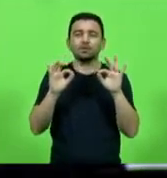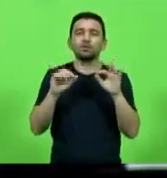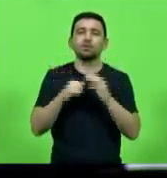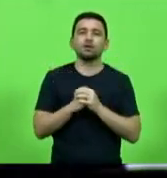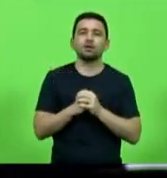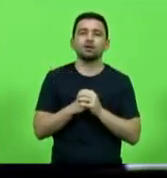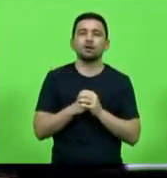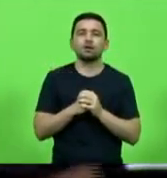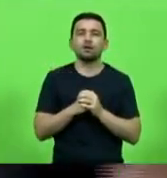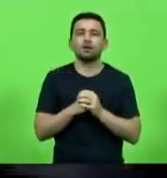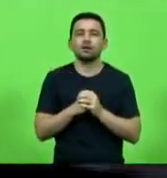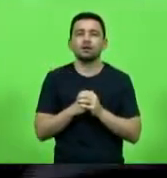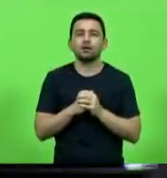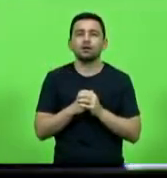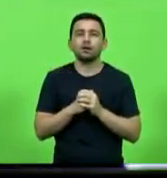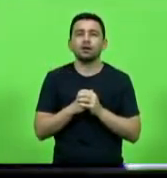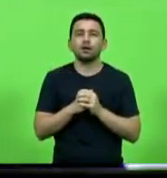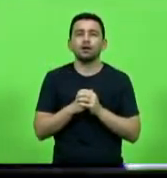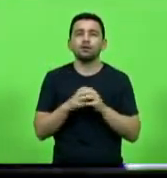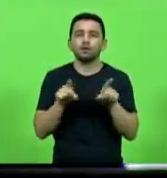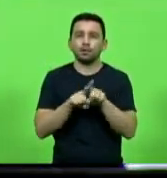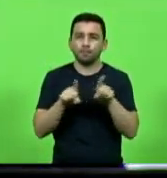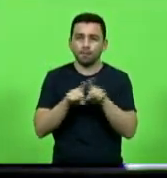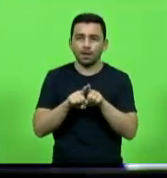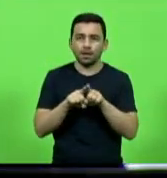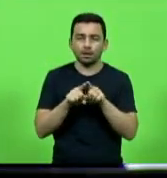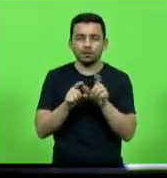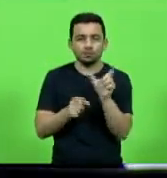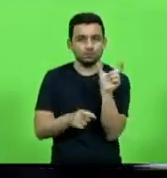seringas,